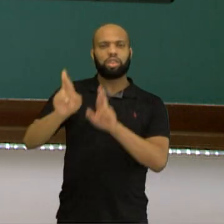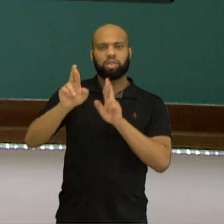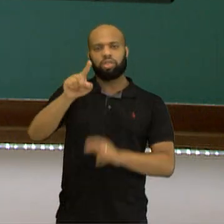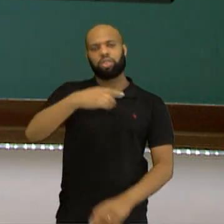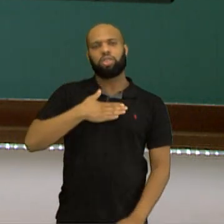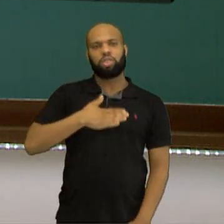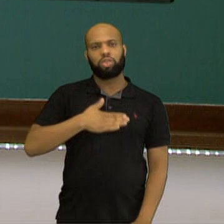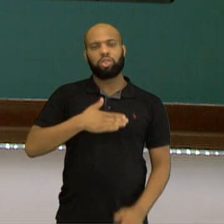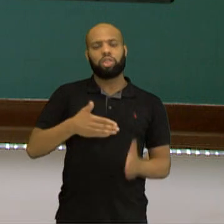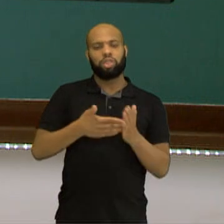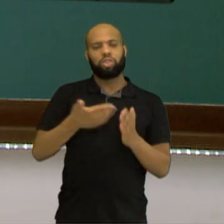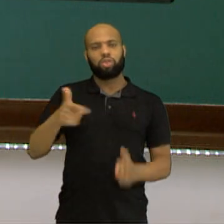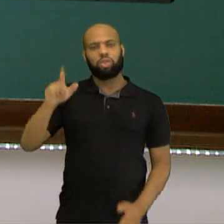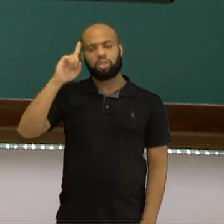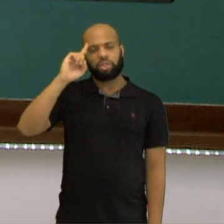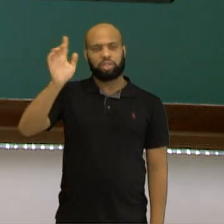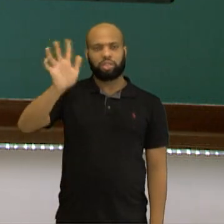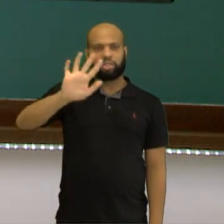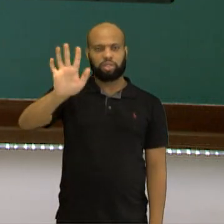vocês tenham gostado. Até breve.